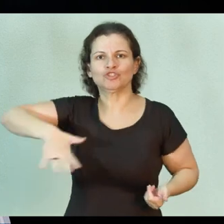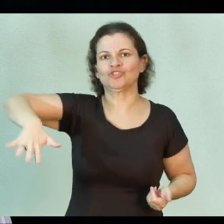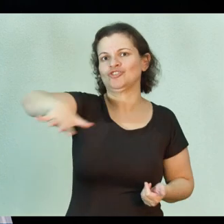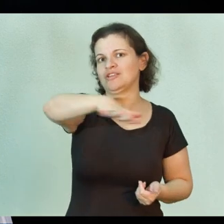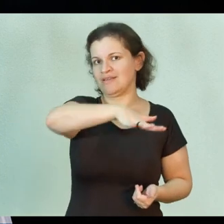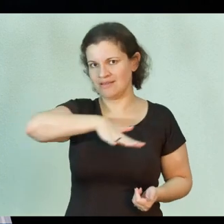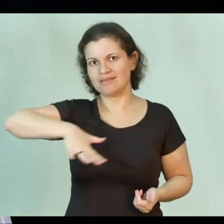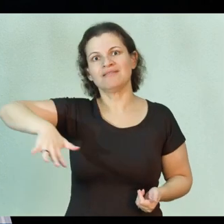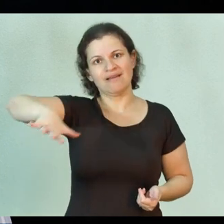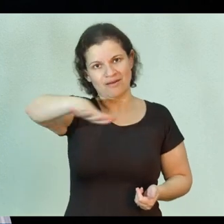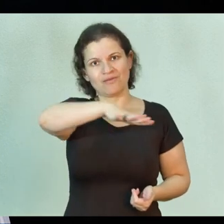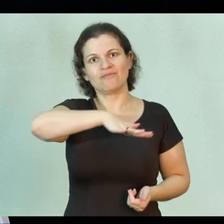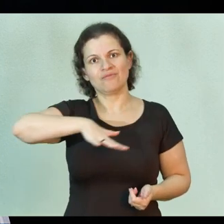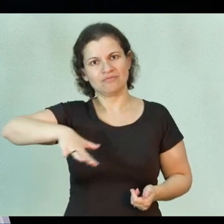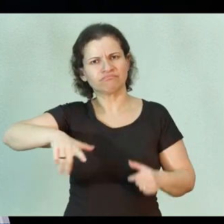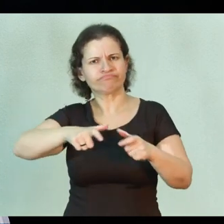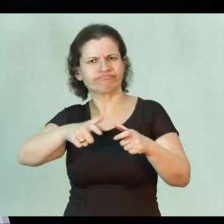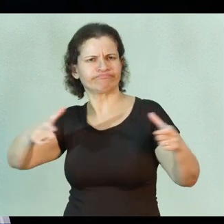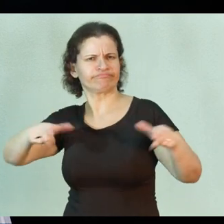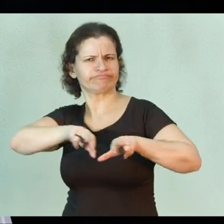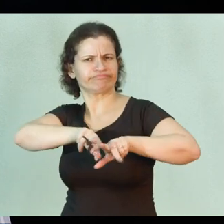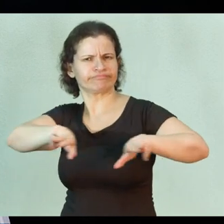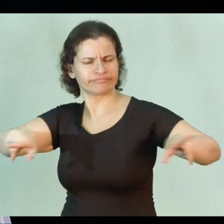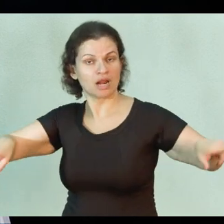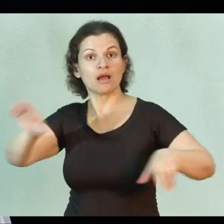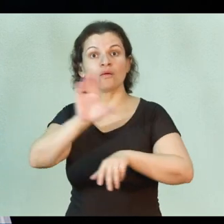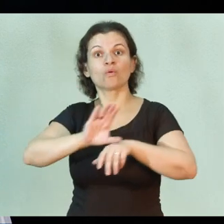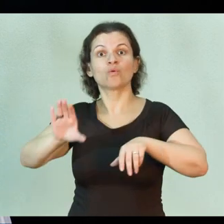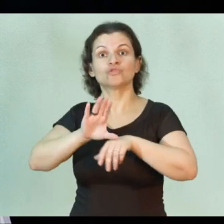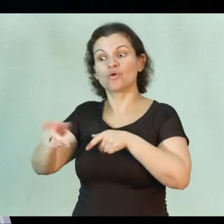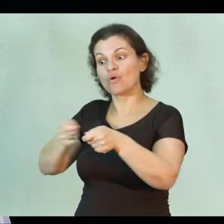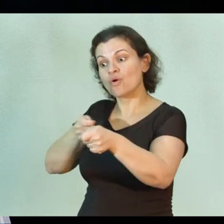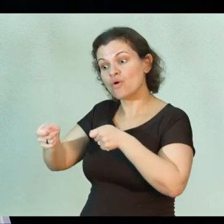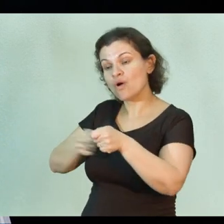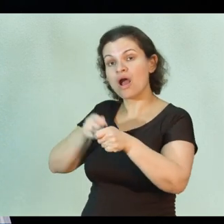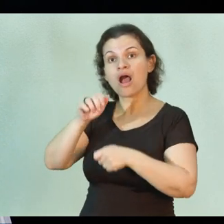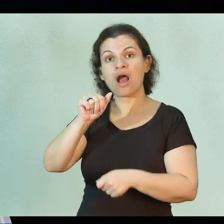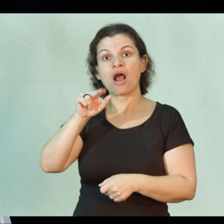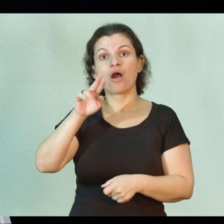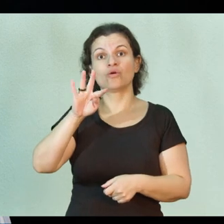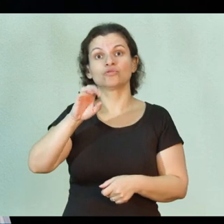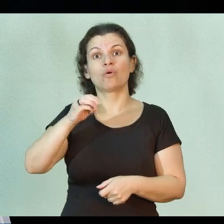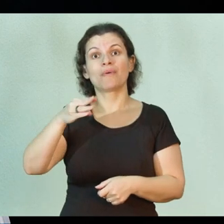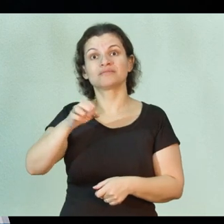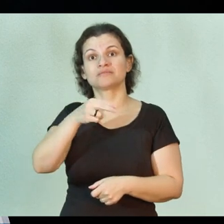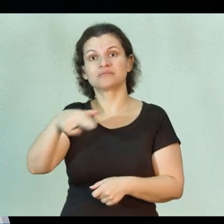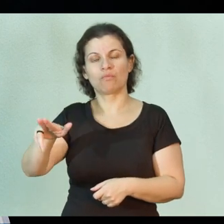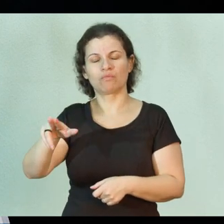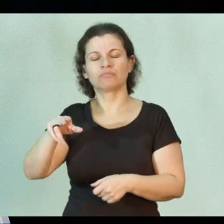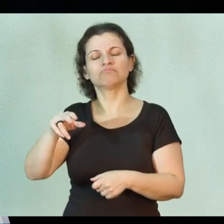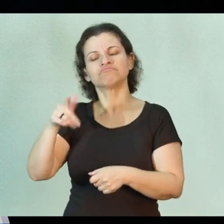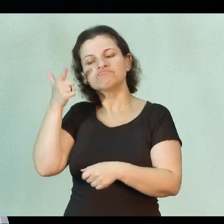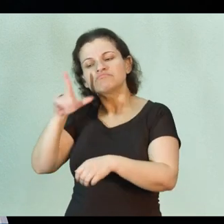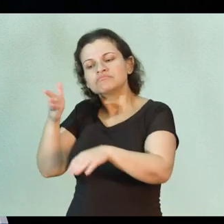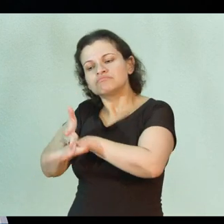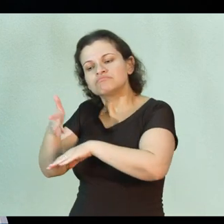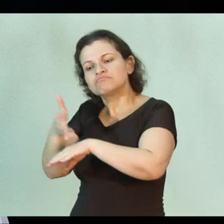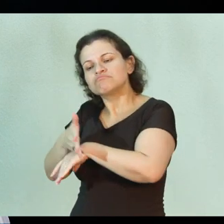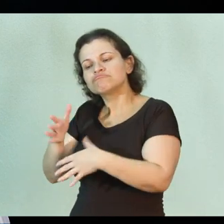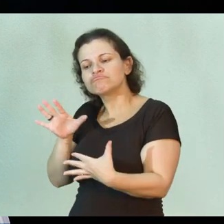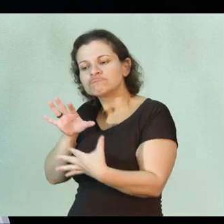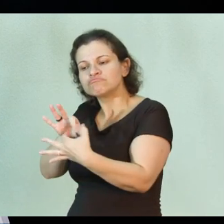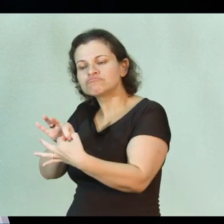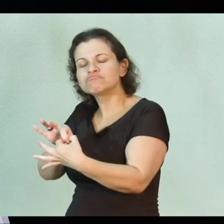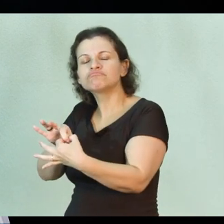e ampla. O curso de Controle e Automação, ele envolve a junção